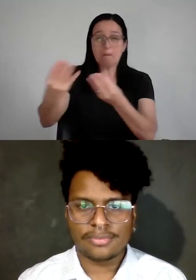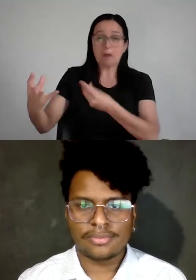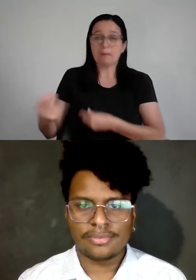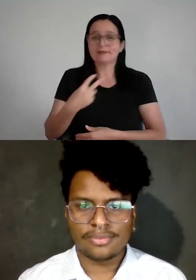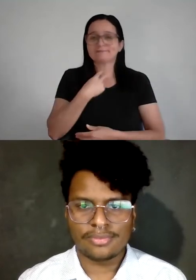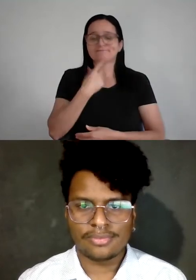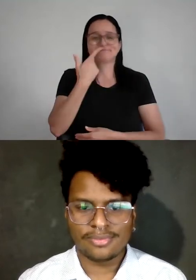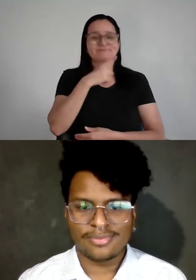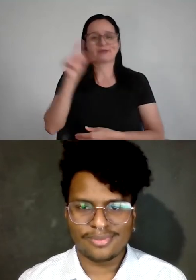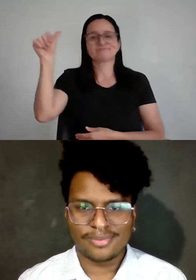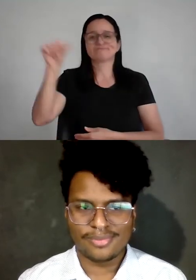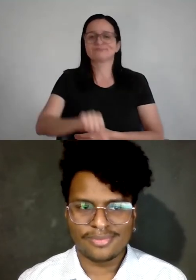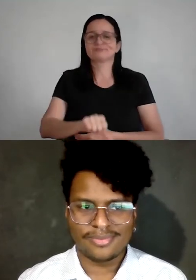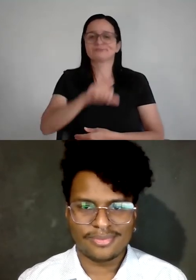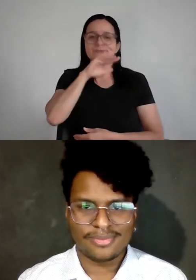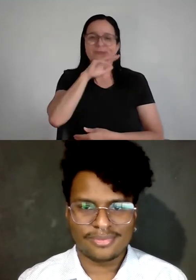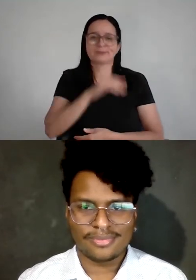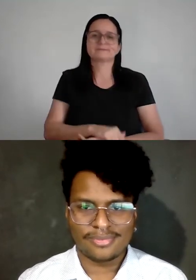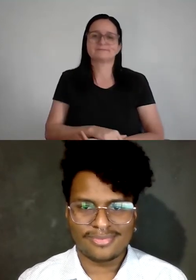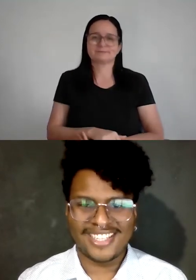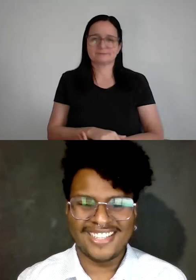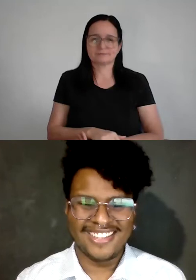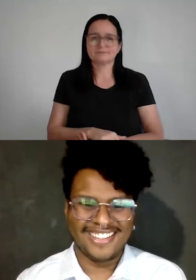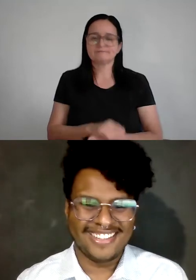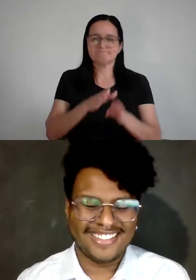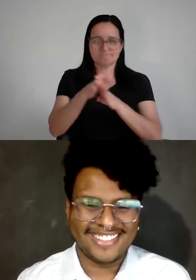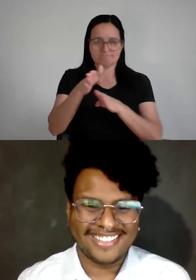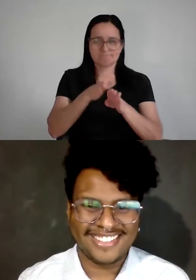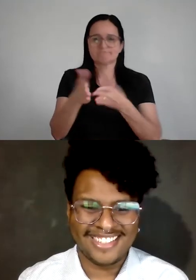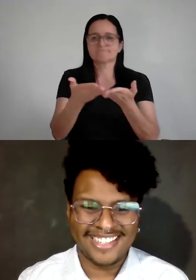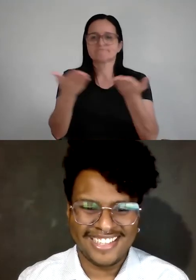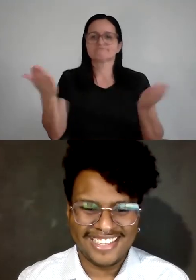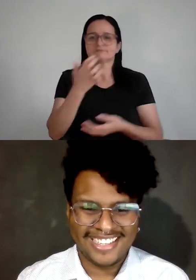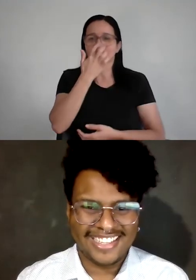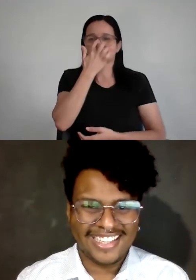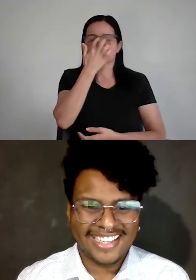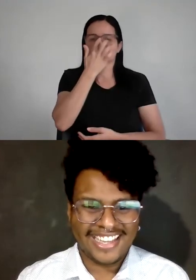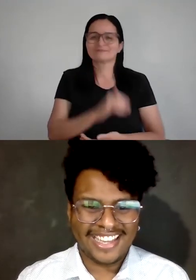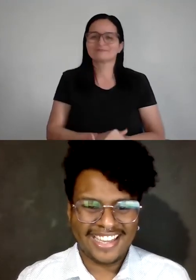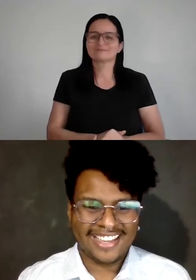se ferrar de novo, então, essas são as mesmas recomendações para o rapaziada, o mais?